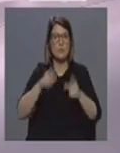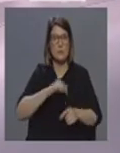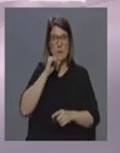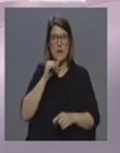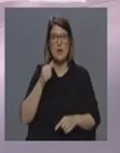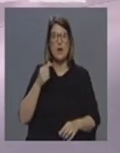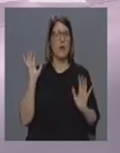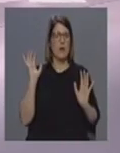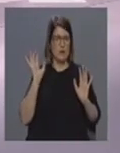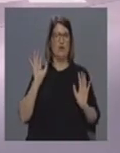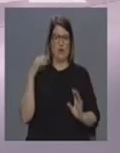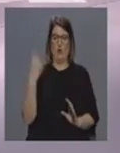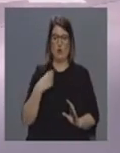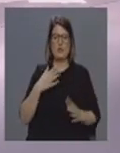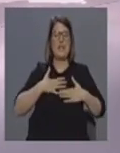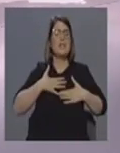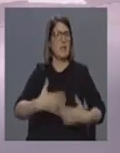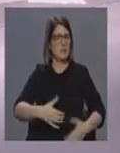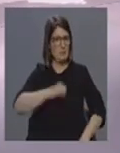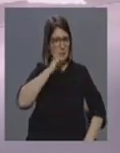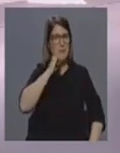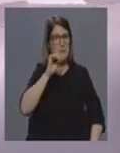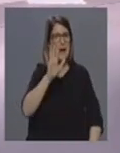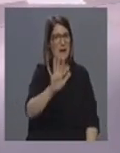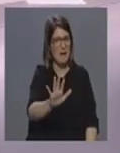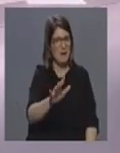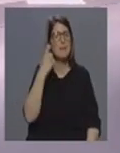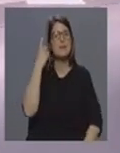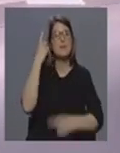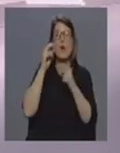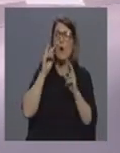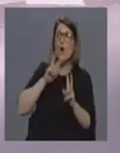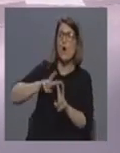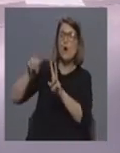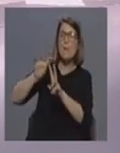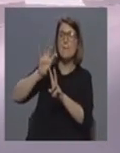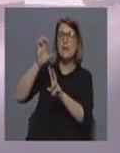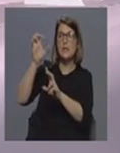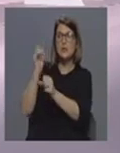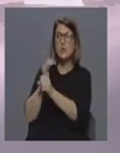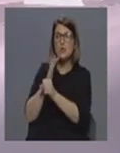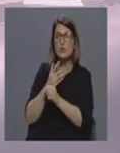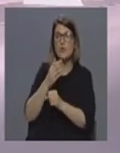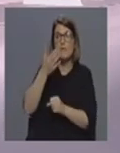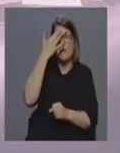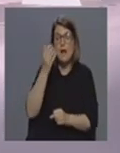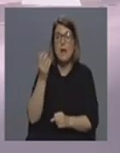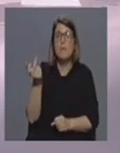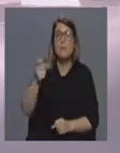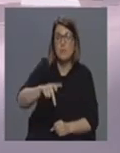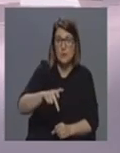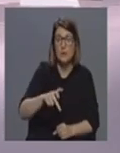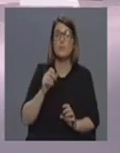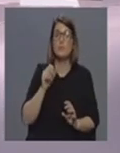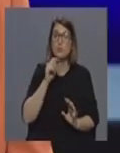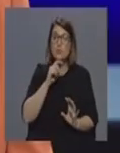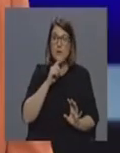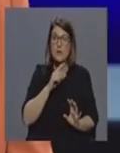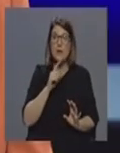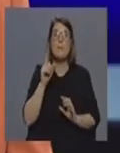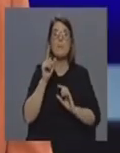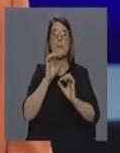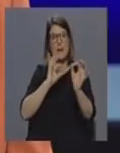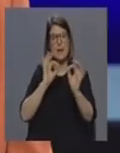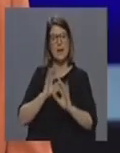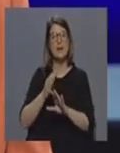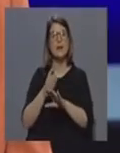cansados, não é? Portanto, aquilo que estamos é a olhar para os outros países e a prever aquilo que pode acontecer e também vai ser preciso planear isso porque as